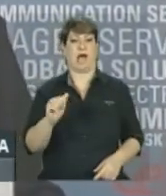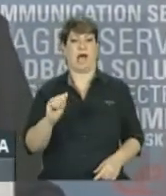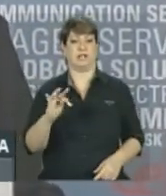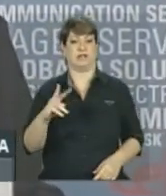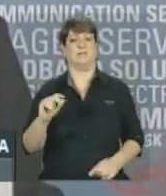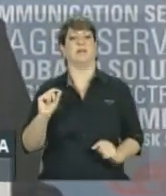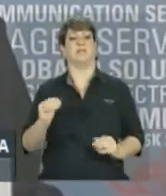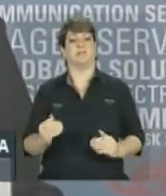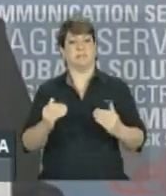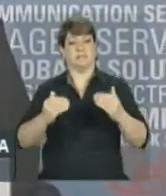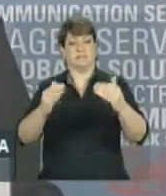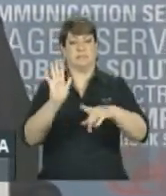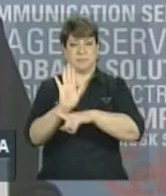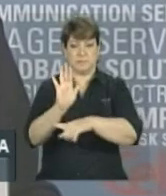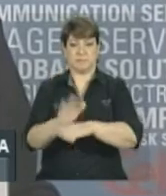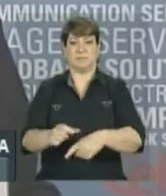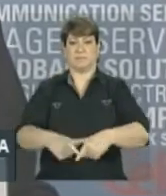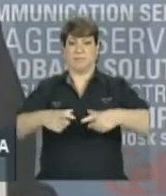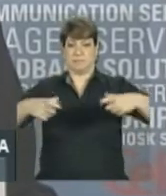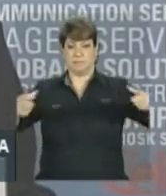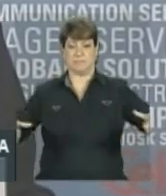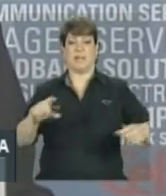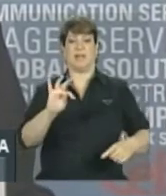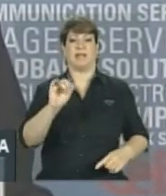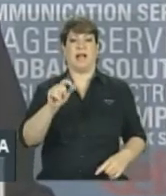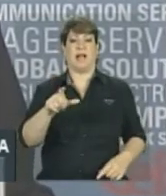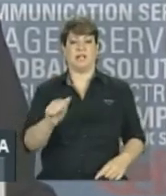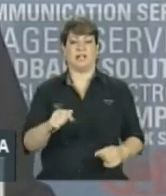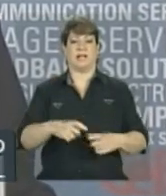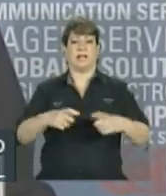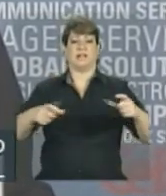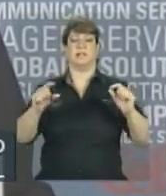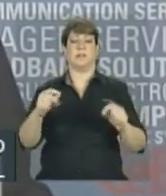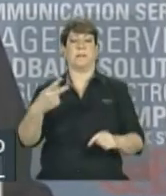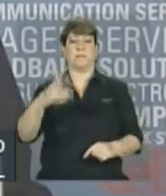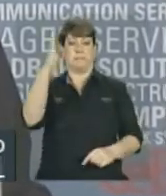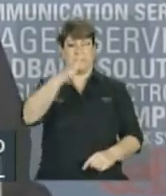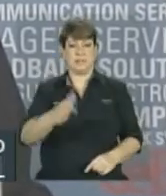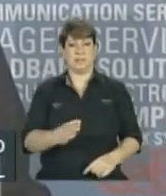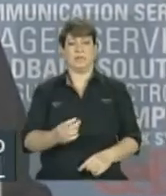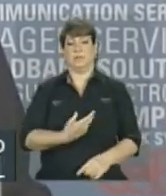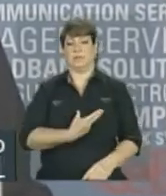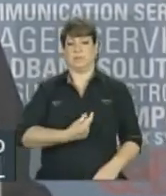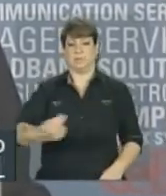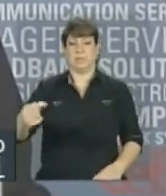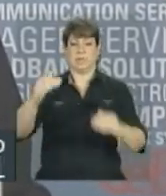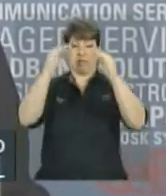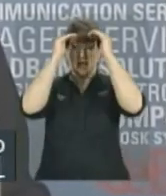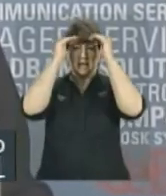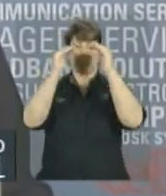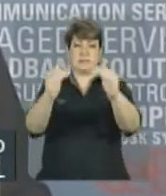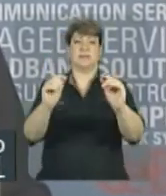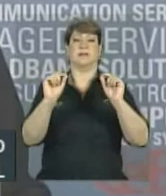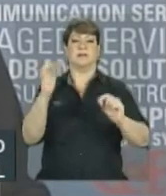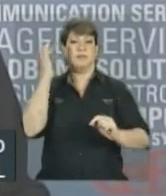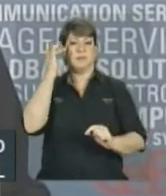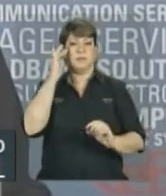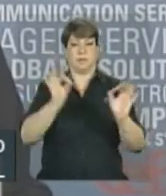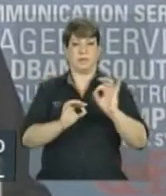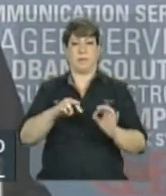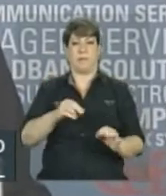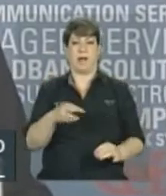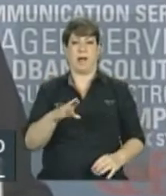cada vez mais a taxa de crescimento no Brasil de forma sustentável, respeitando o equilíbrio